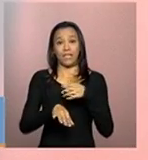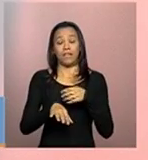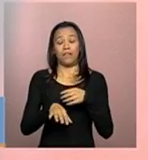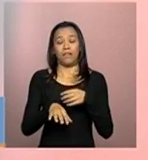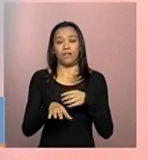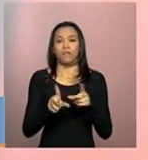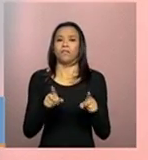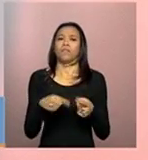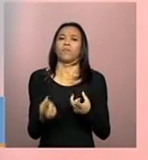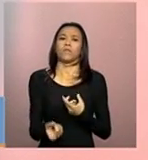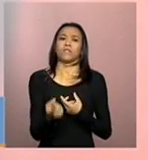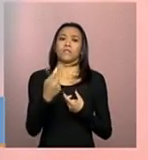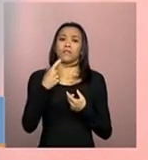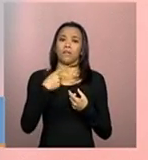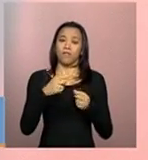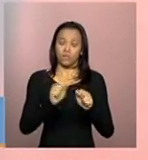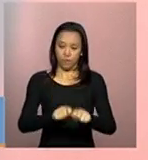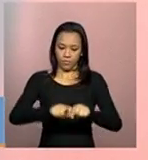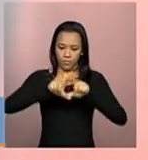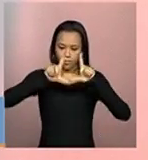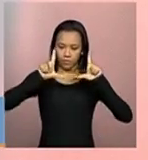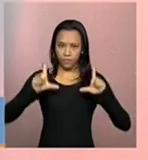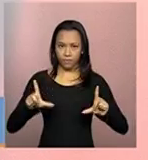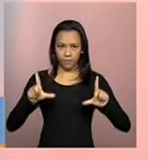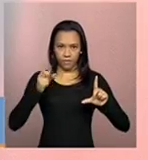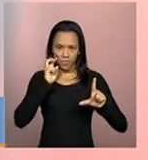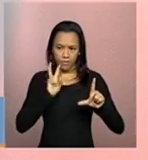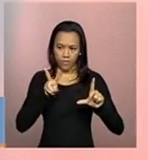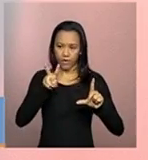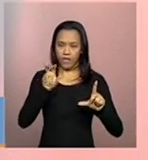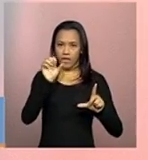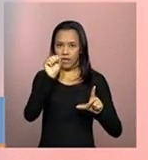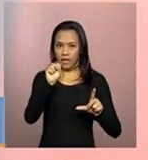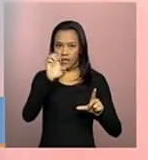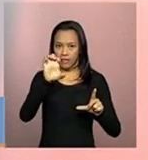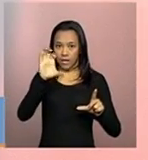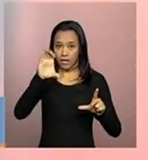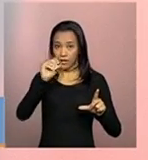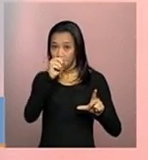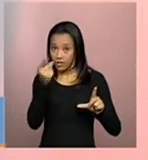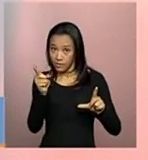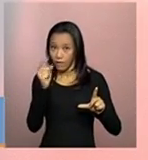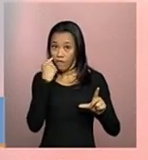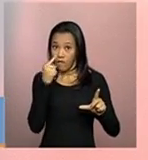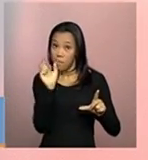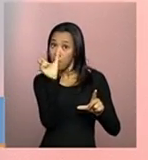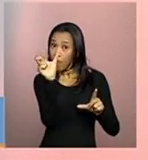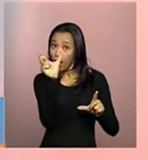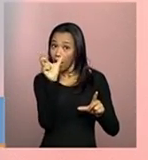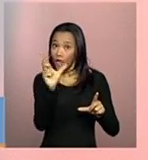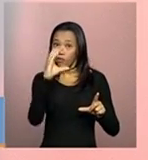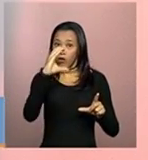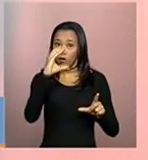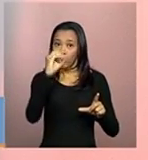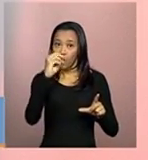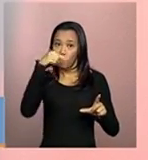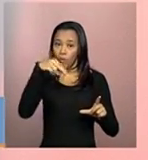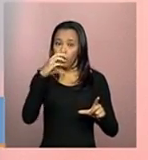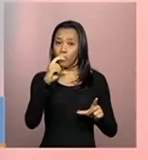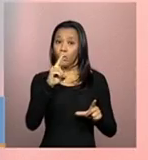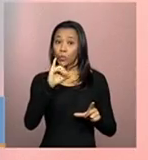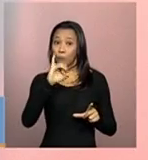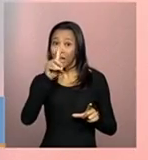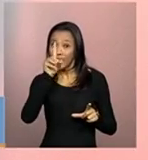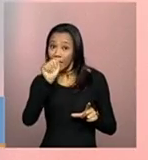voltando no cadastro, uma página anterior, ele vai ver a palavra concluída da cor